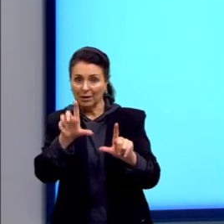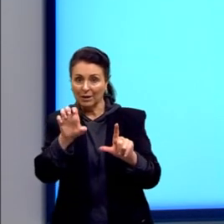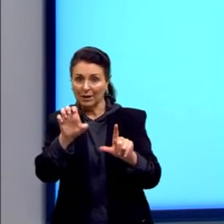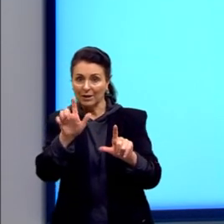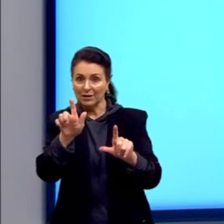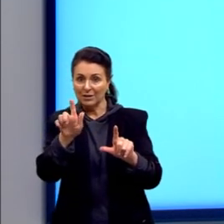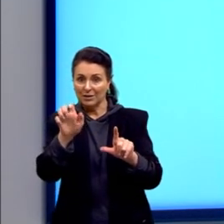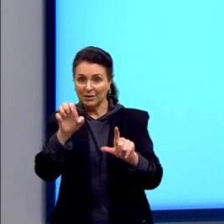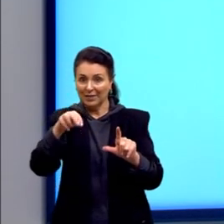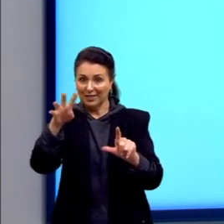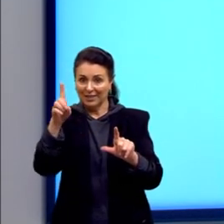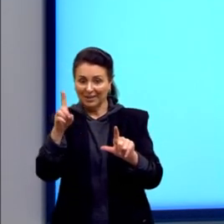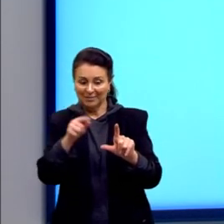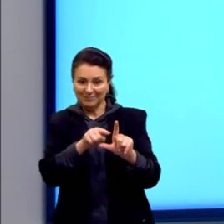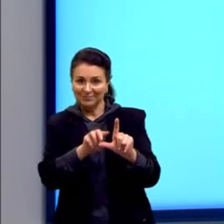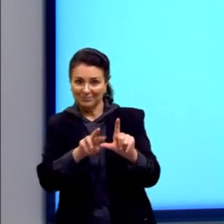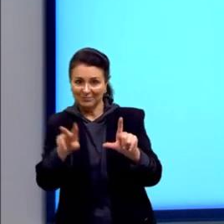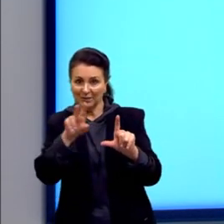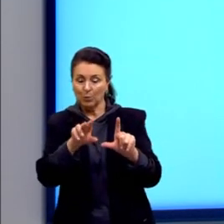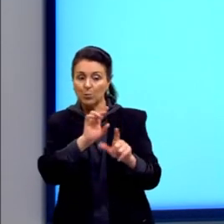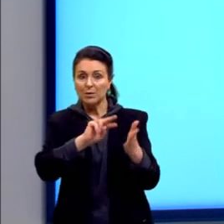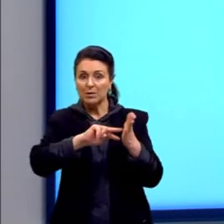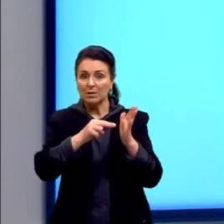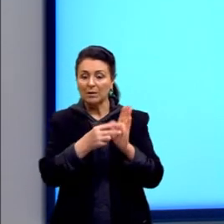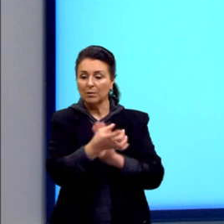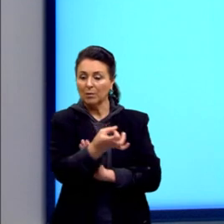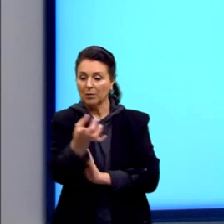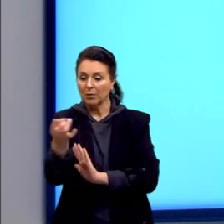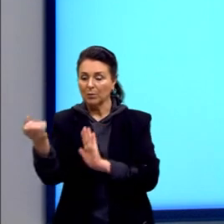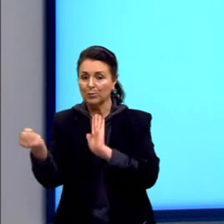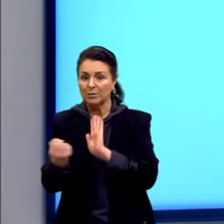significa cada um dos símbolos.